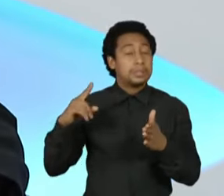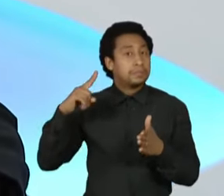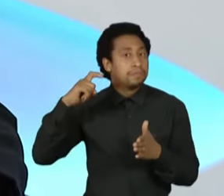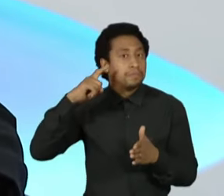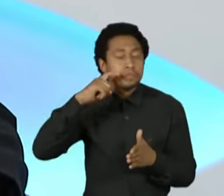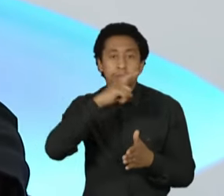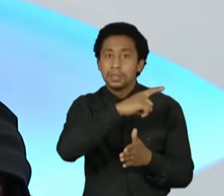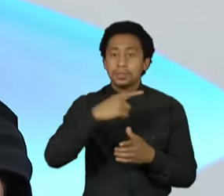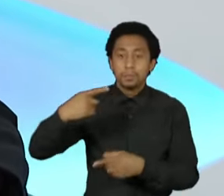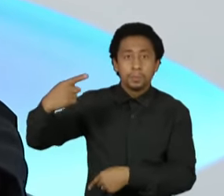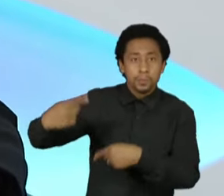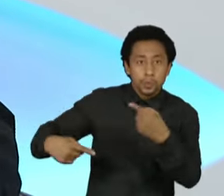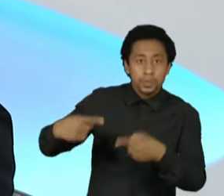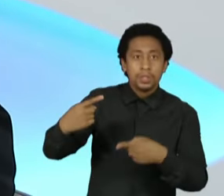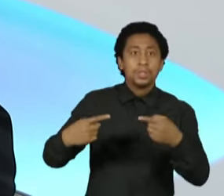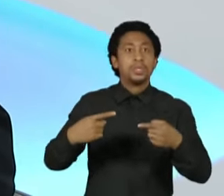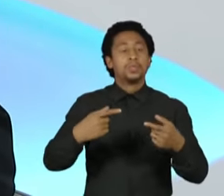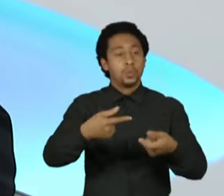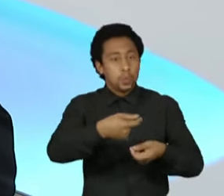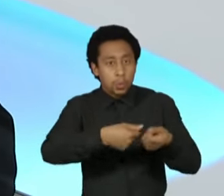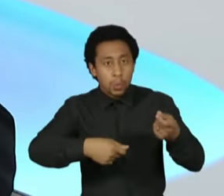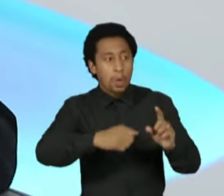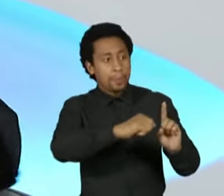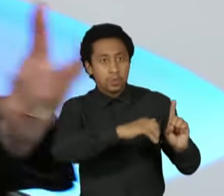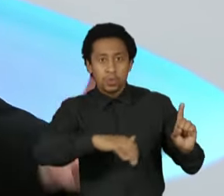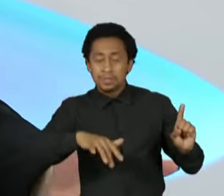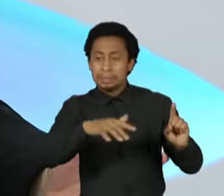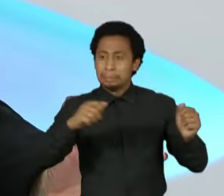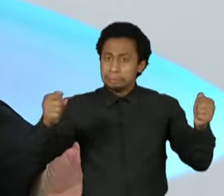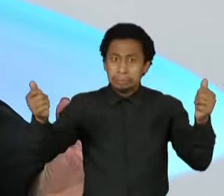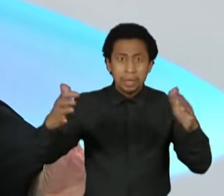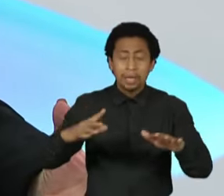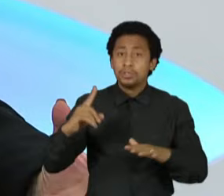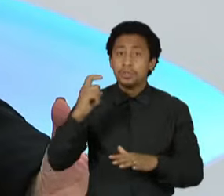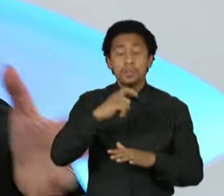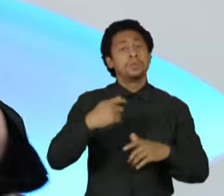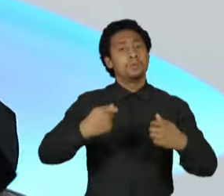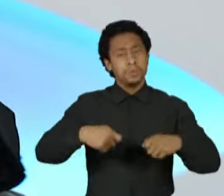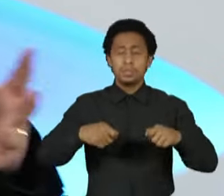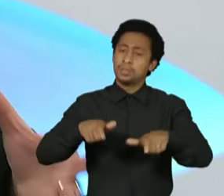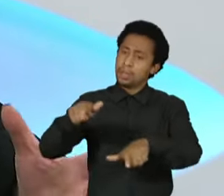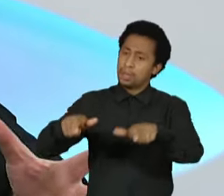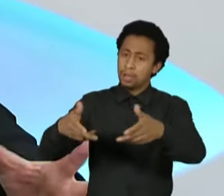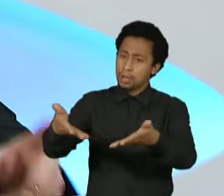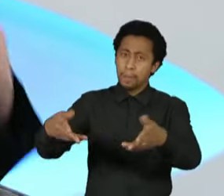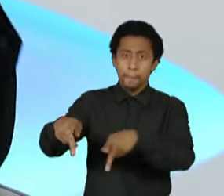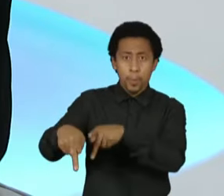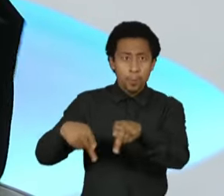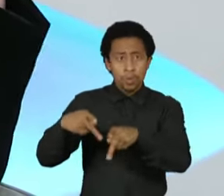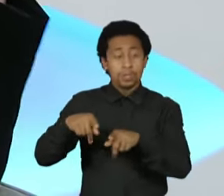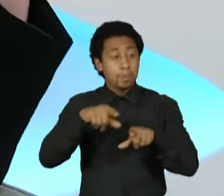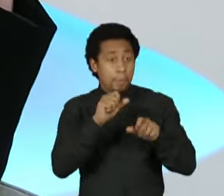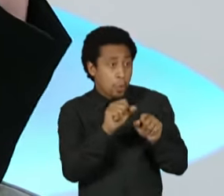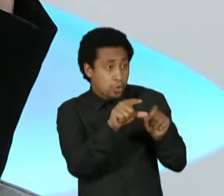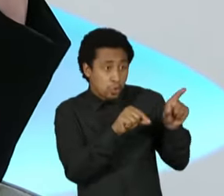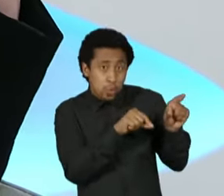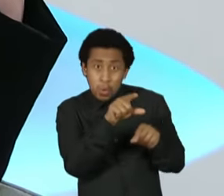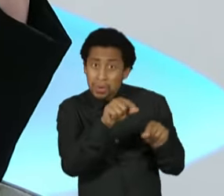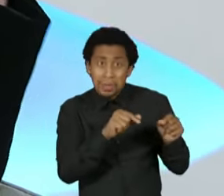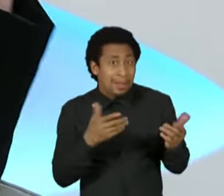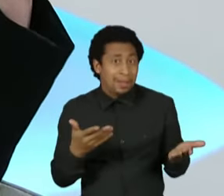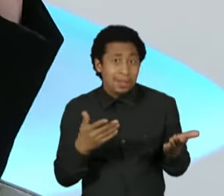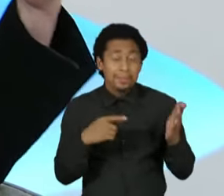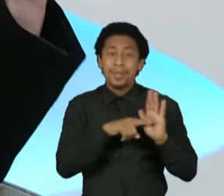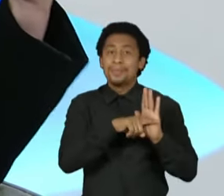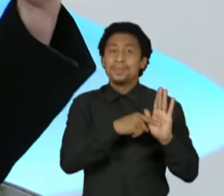sentidos, político, institucional, econômico e social, é não dar opção para um eleitor, sabendo nas pesquisas que os dois que estão na